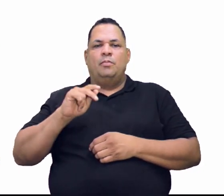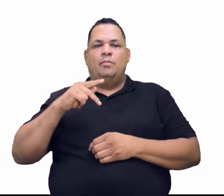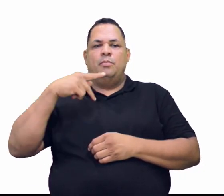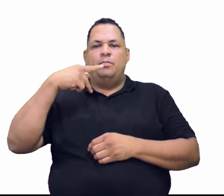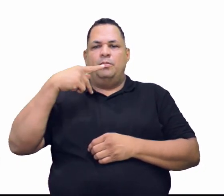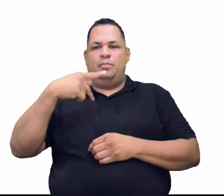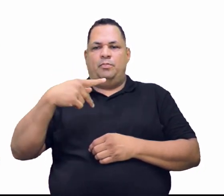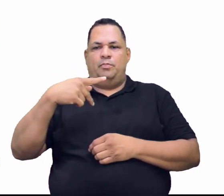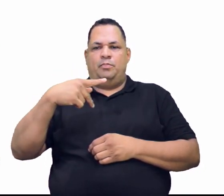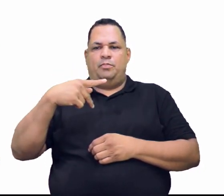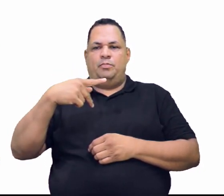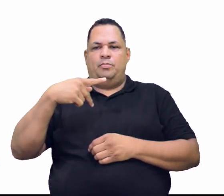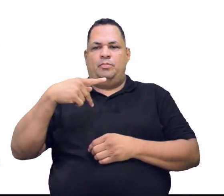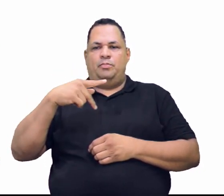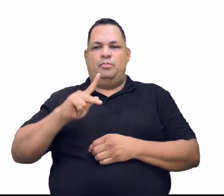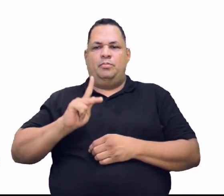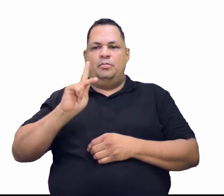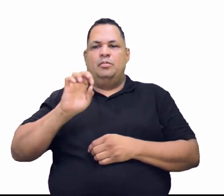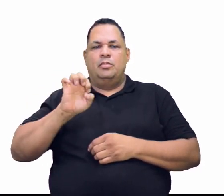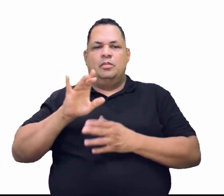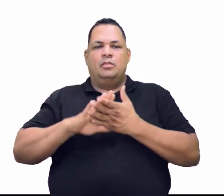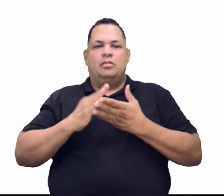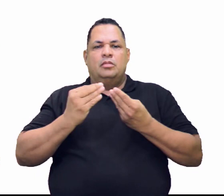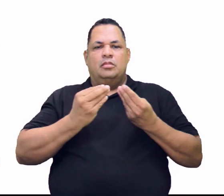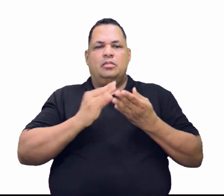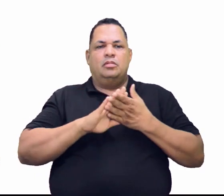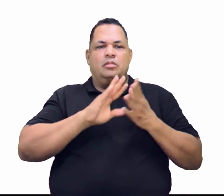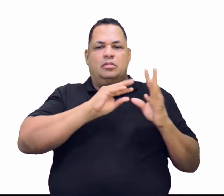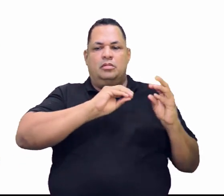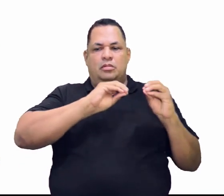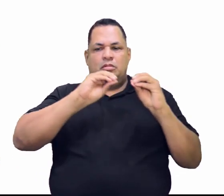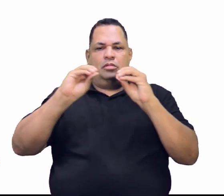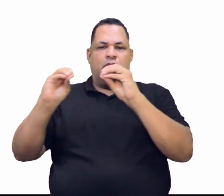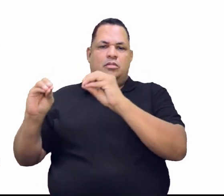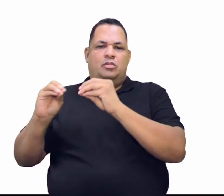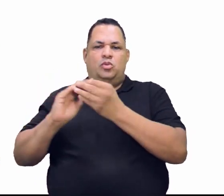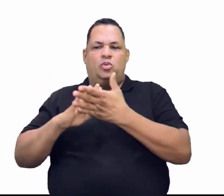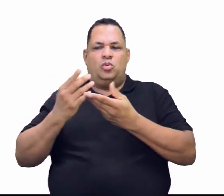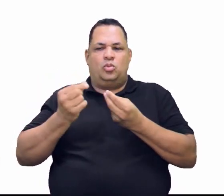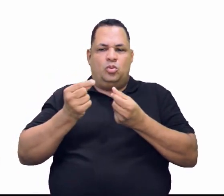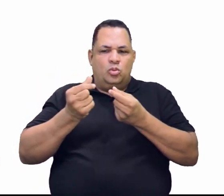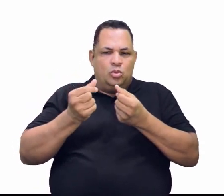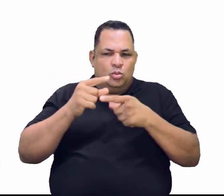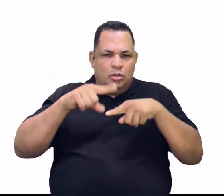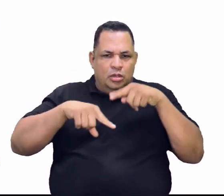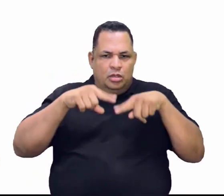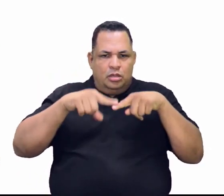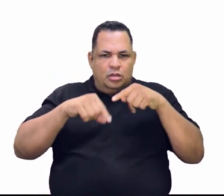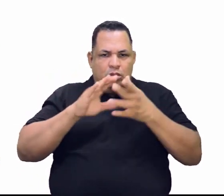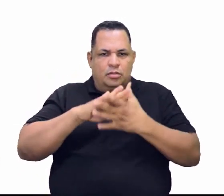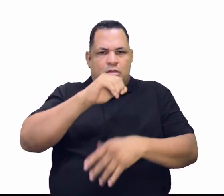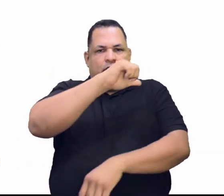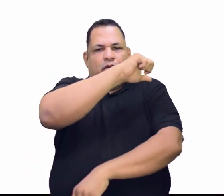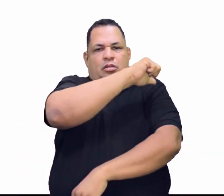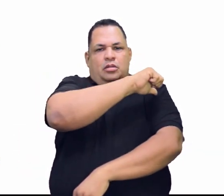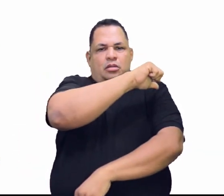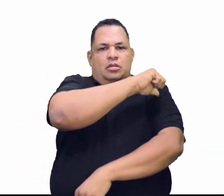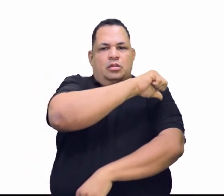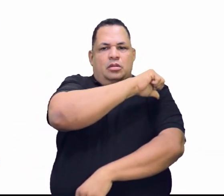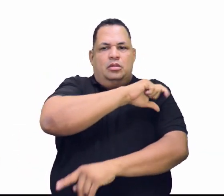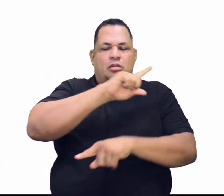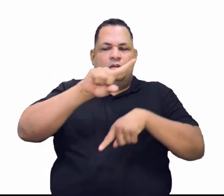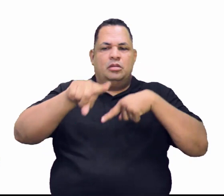que enviou algumas amostras para o Rio de Janeiro e, depois de algum tempo,